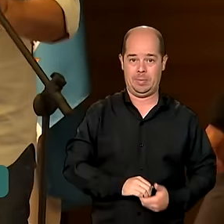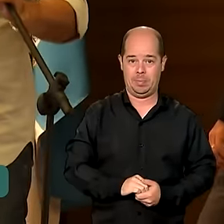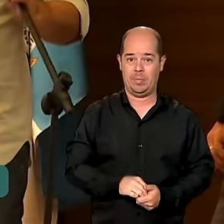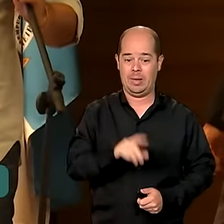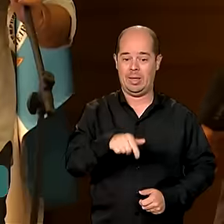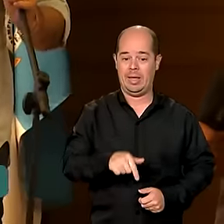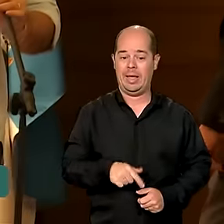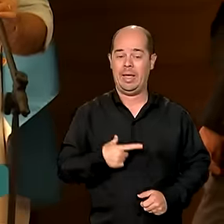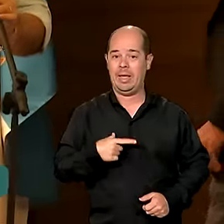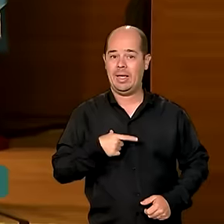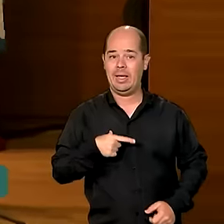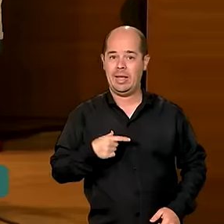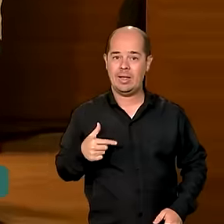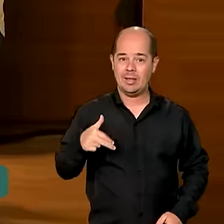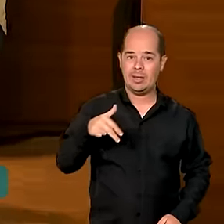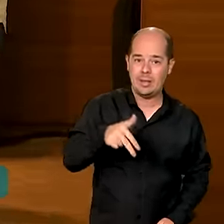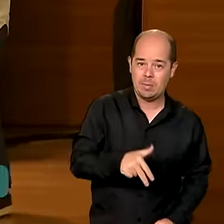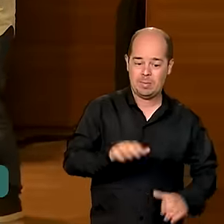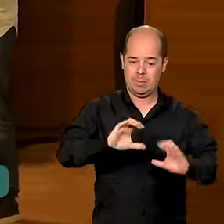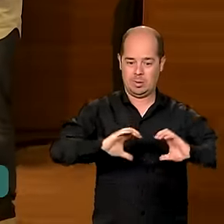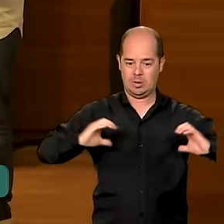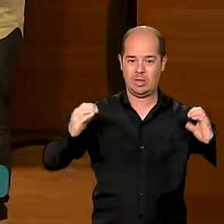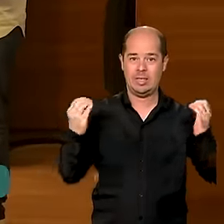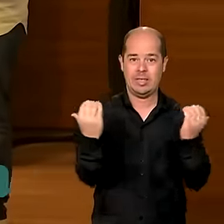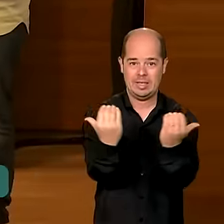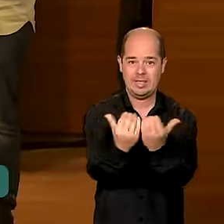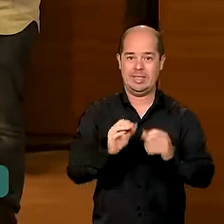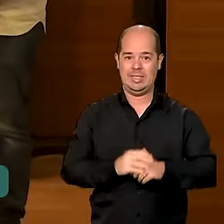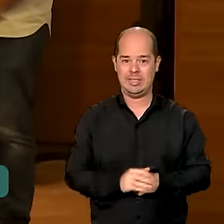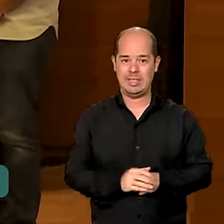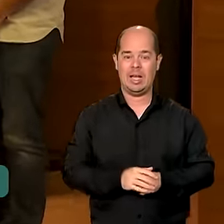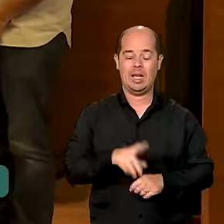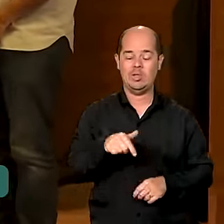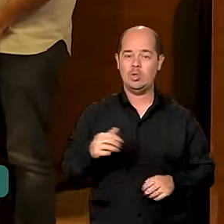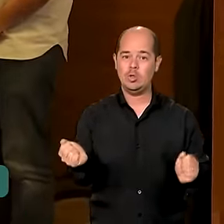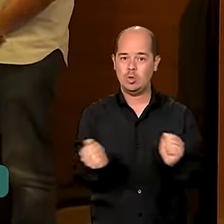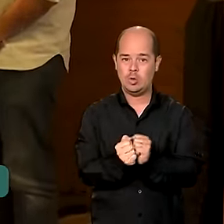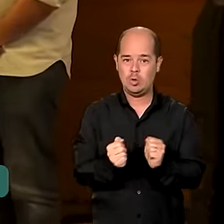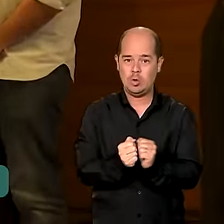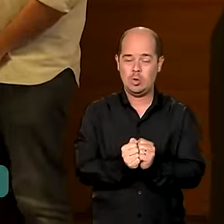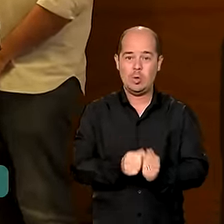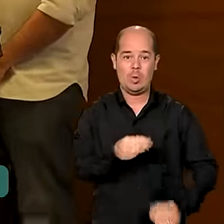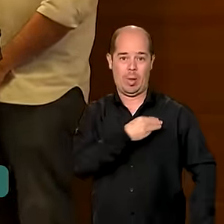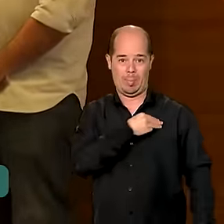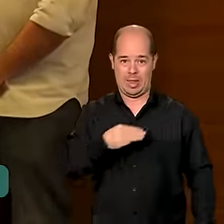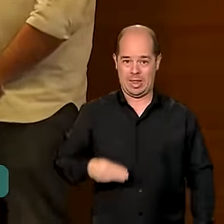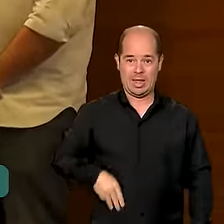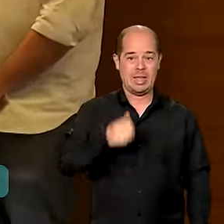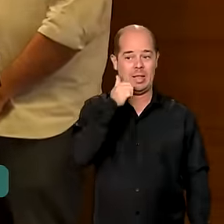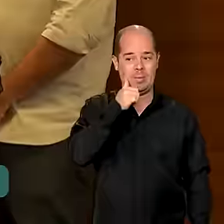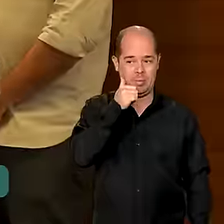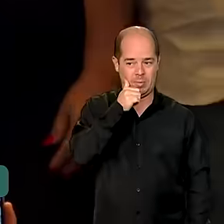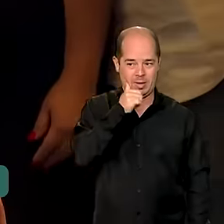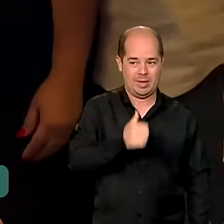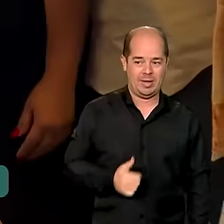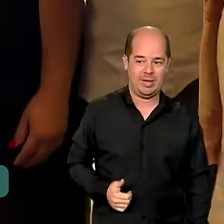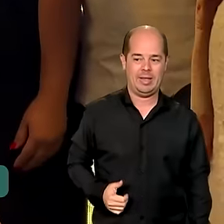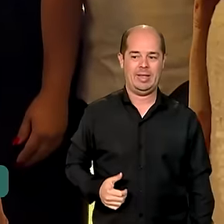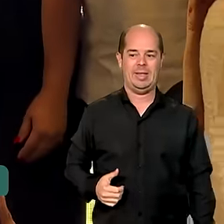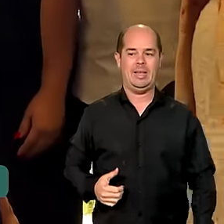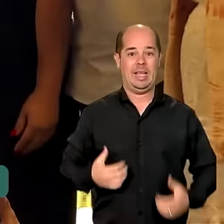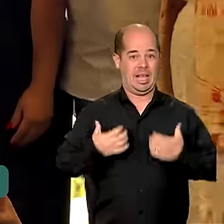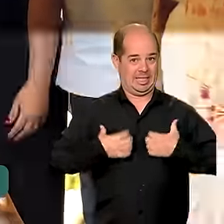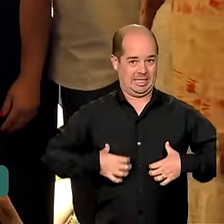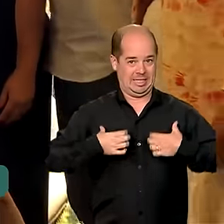em cerimônia no Maracanã, com a presença da ministra das Mulheres, Cida Gonçalves e autoridades do Estado. A